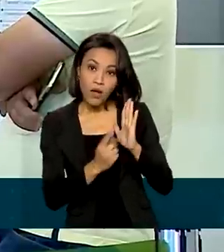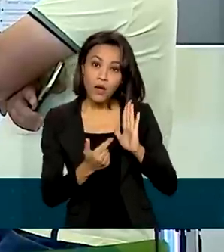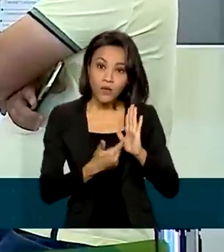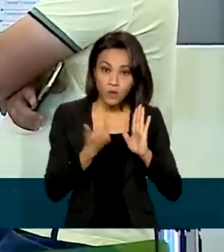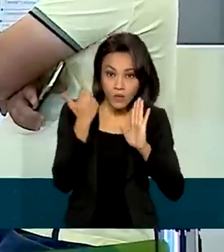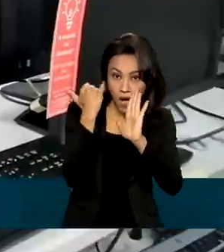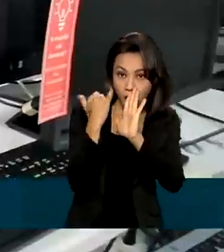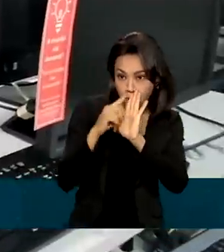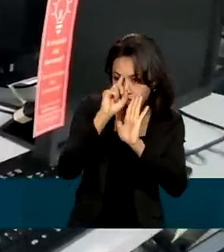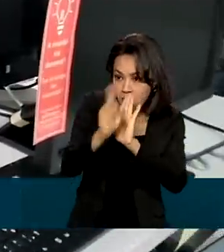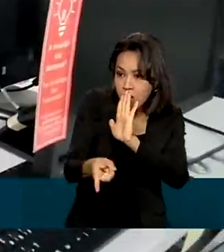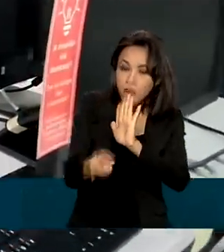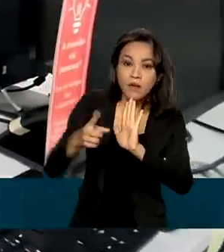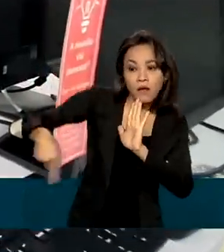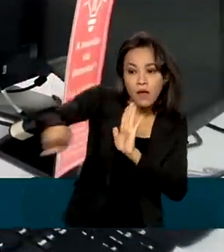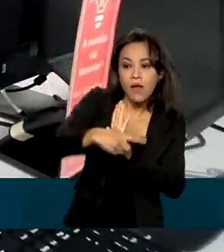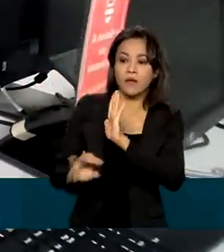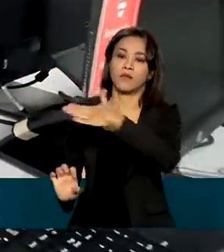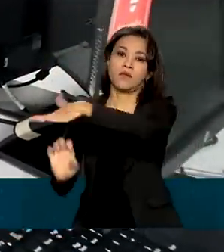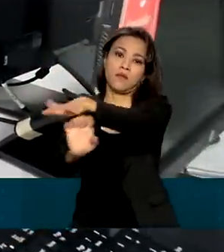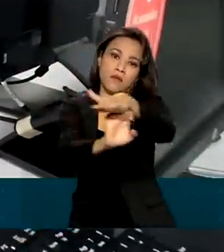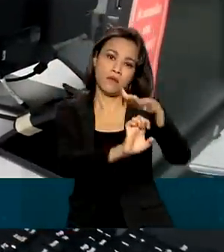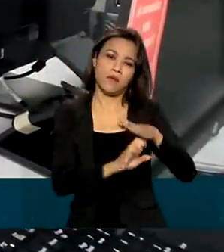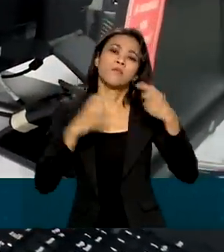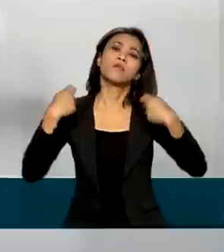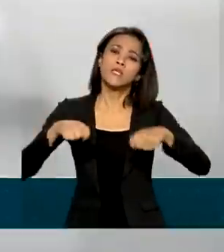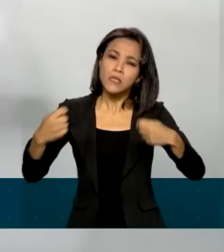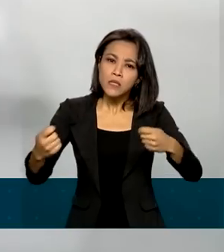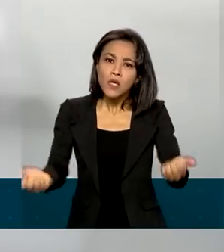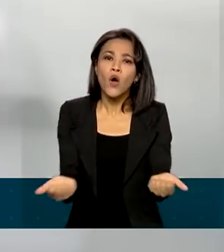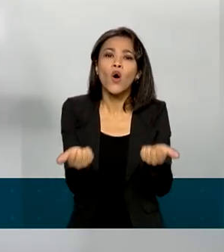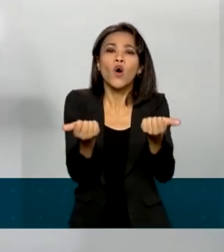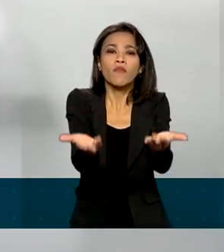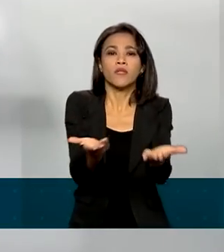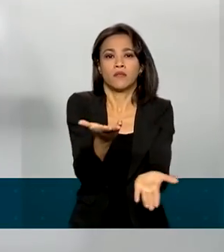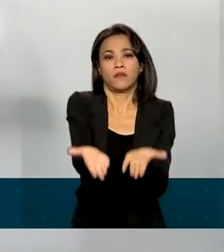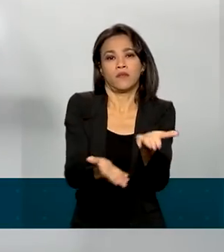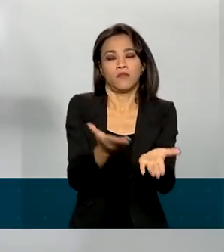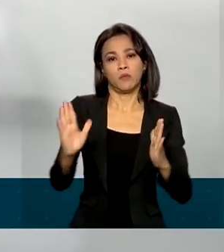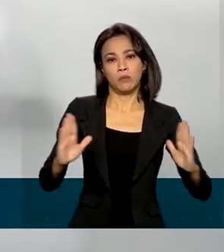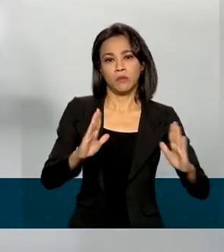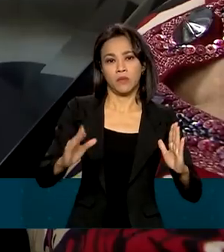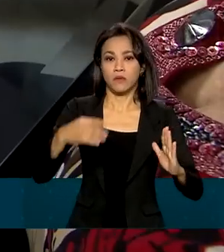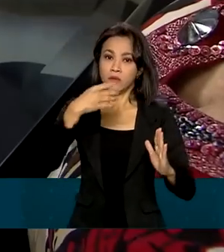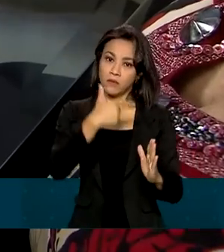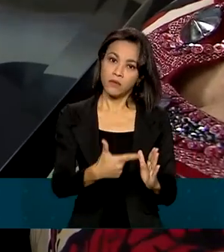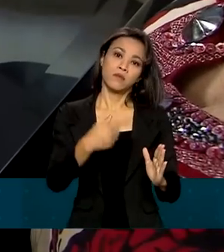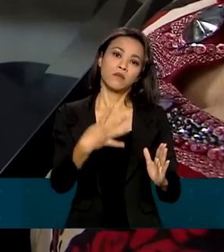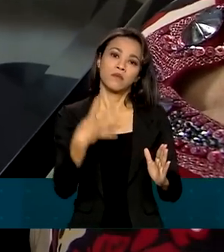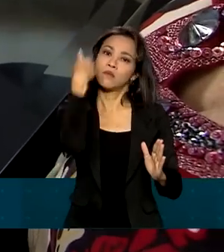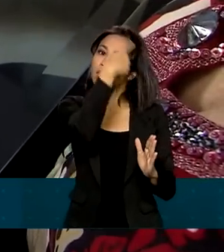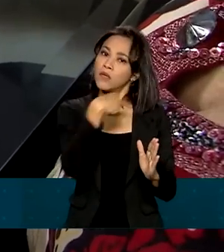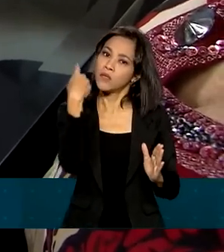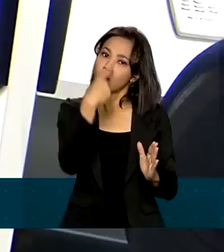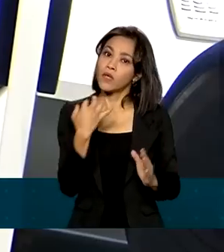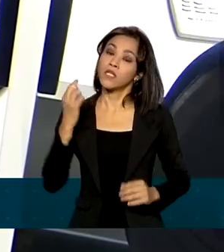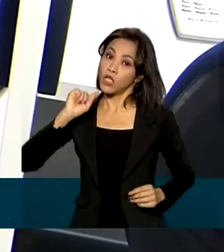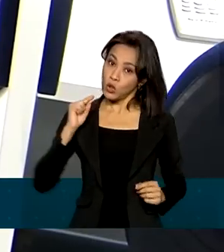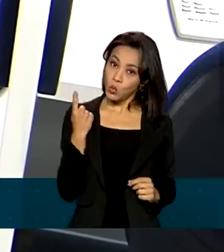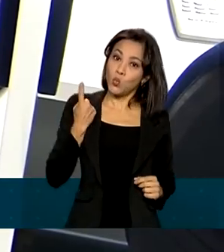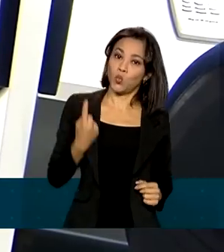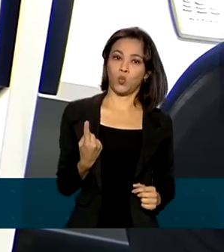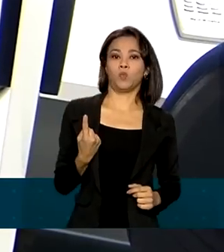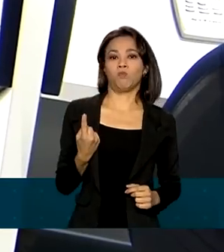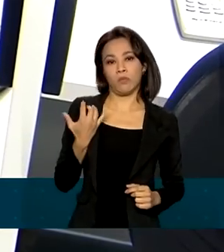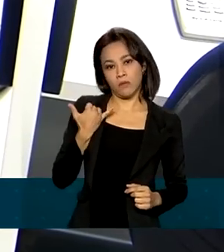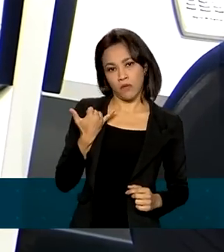as empresas devem disponibilizar o serviço por 24 horas em pelo menos um canal e que